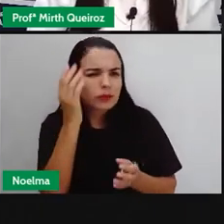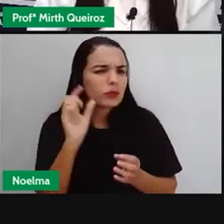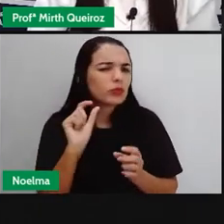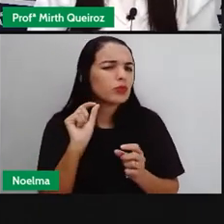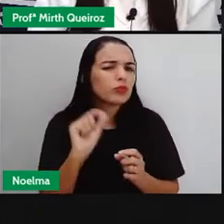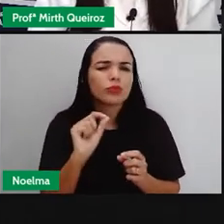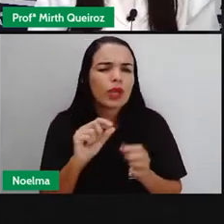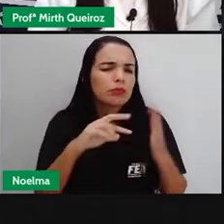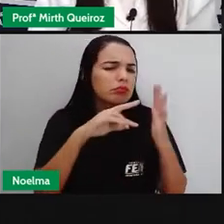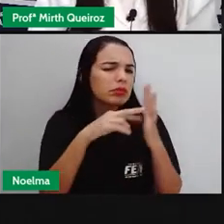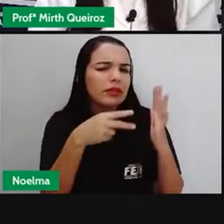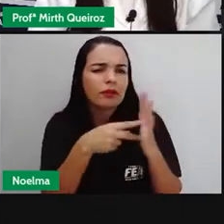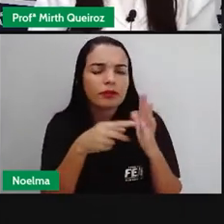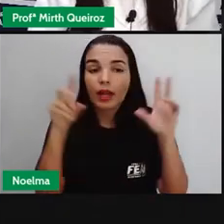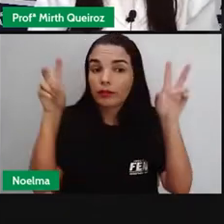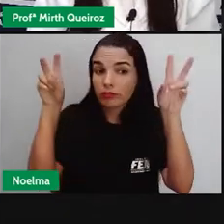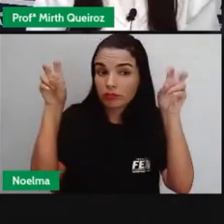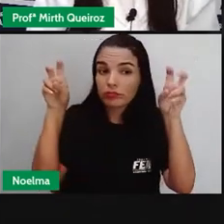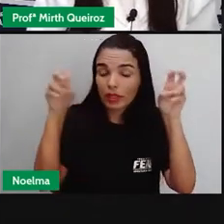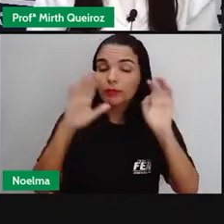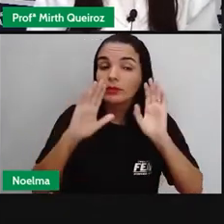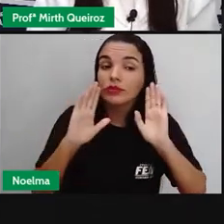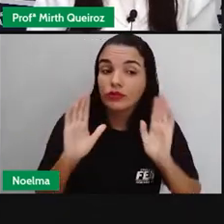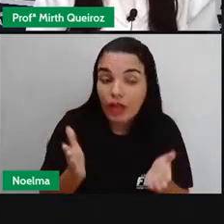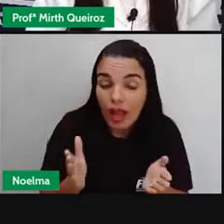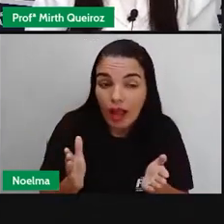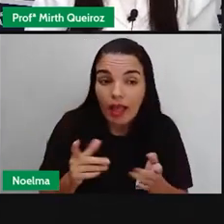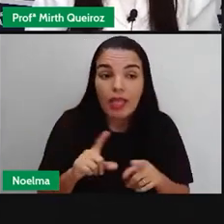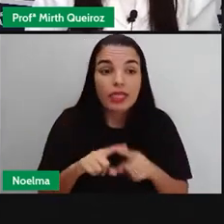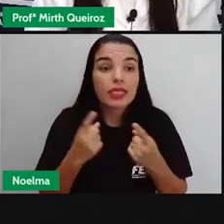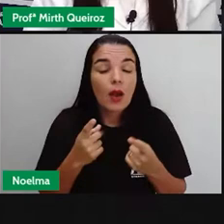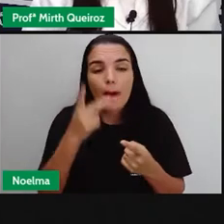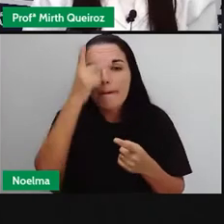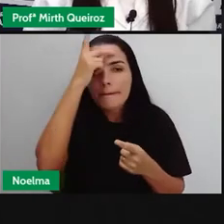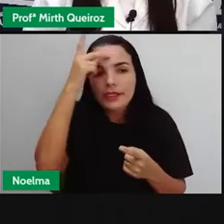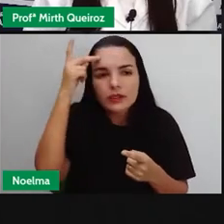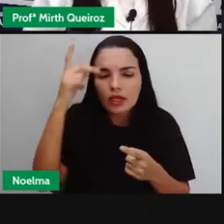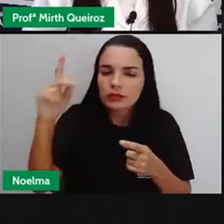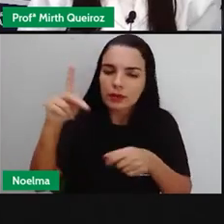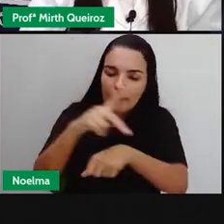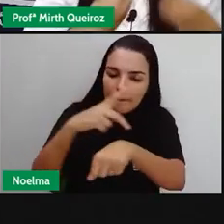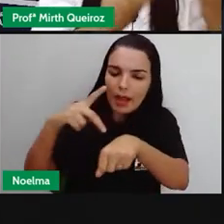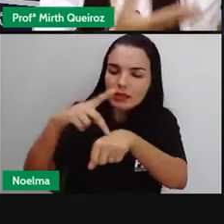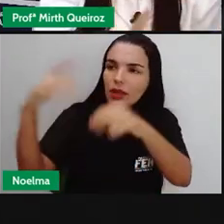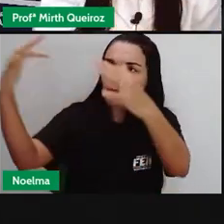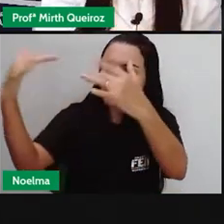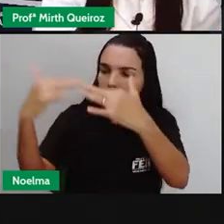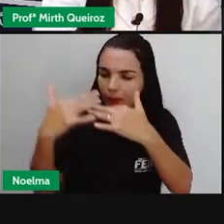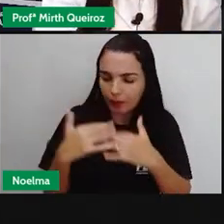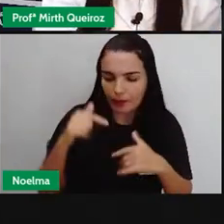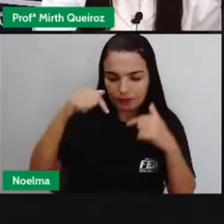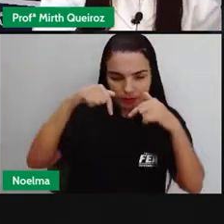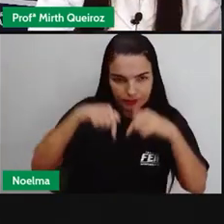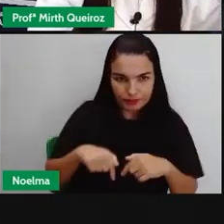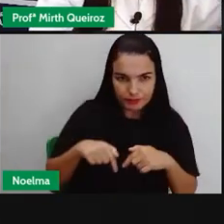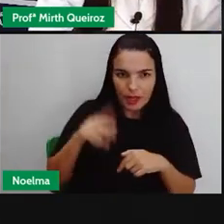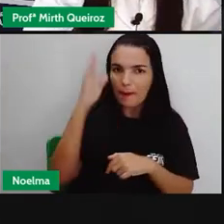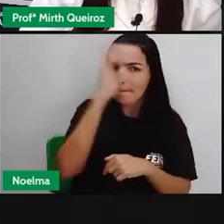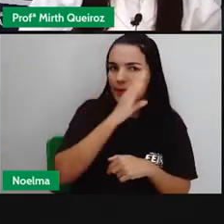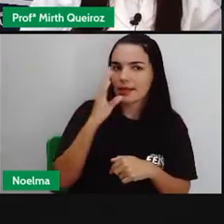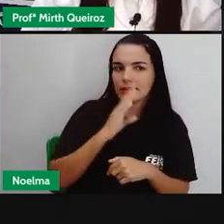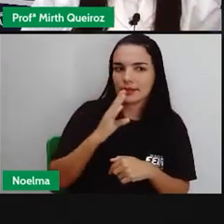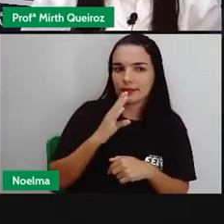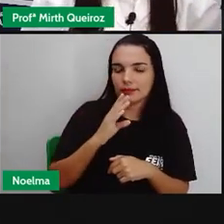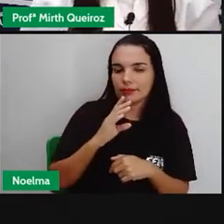que vêm de outros países para o nosso país. Imigrantes são pessoas que saem do nosso país para ir para